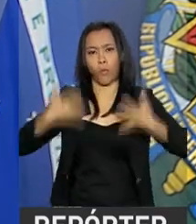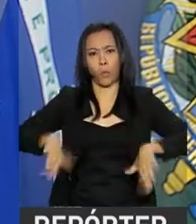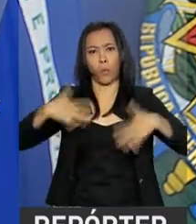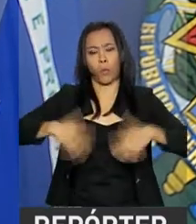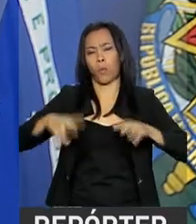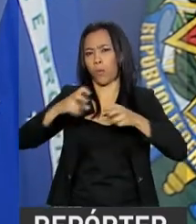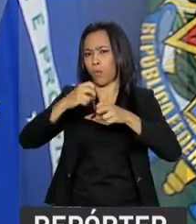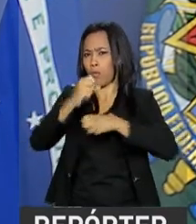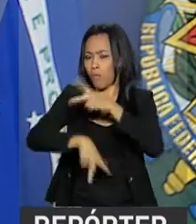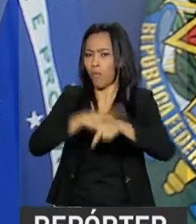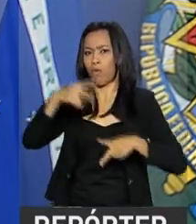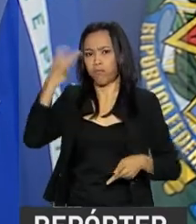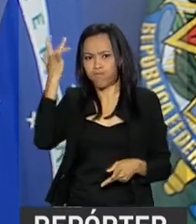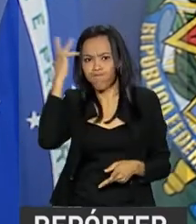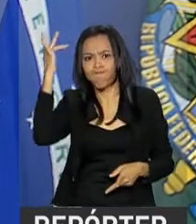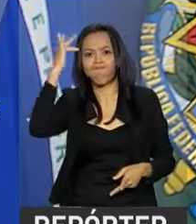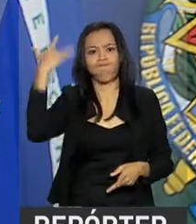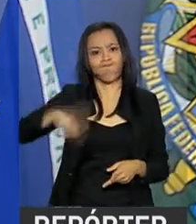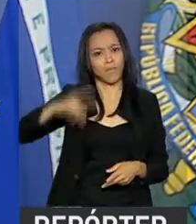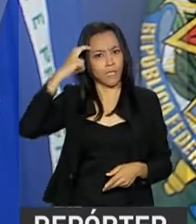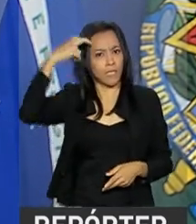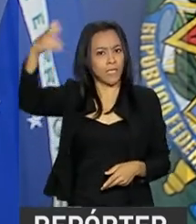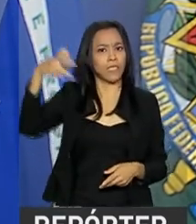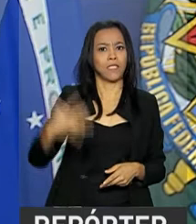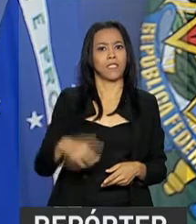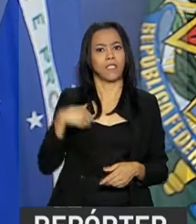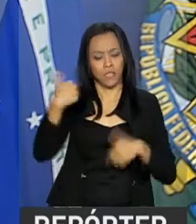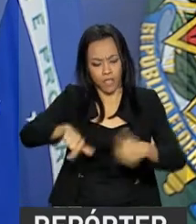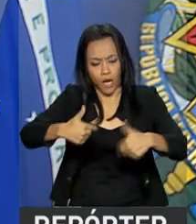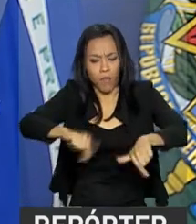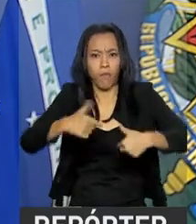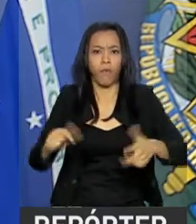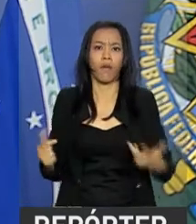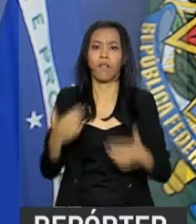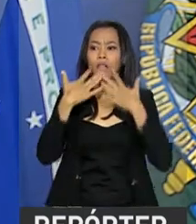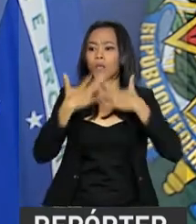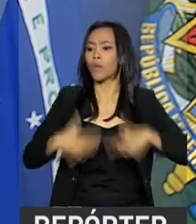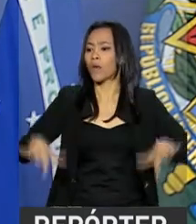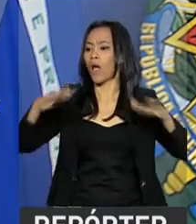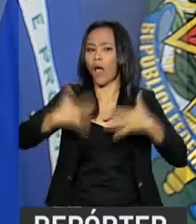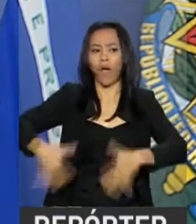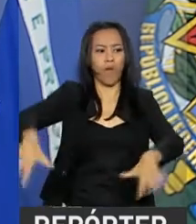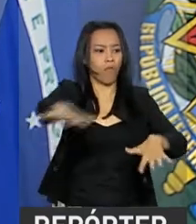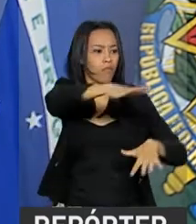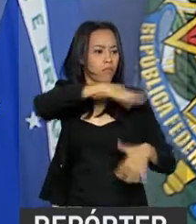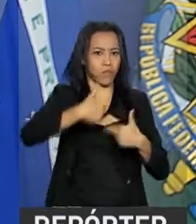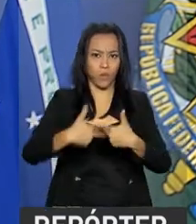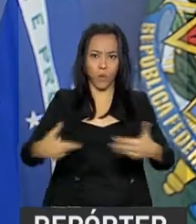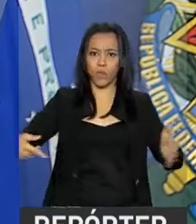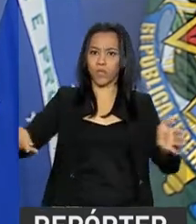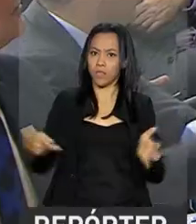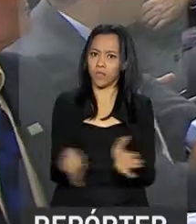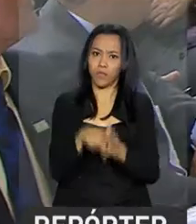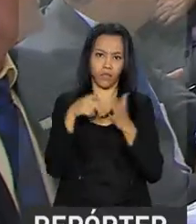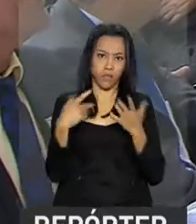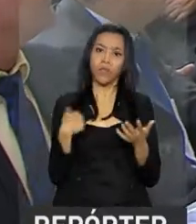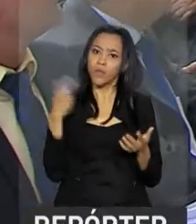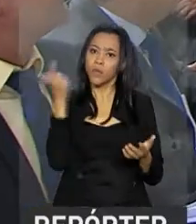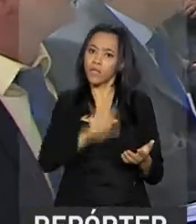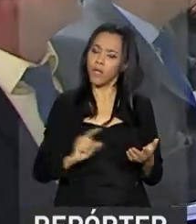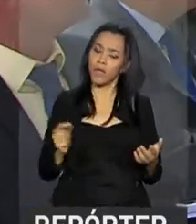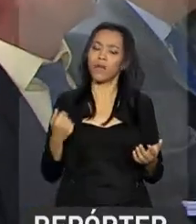talentoso, trabalhador, tem recursos naturais extraordinários e pode muito bem atingir o nível de